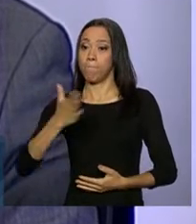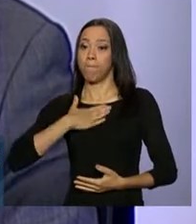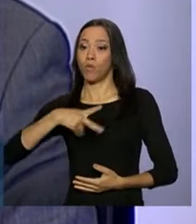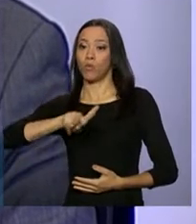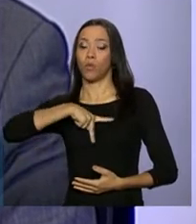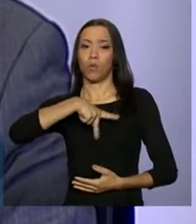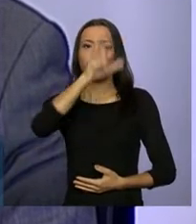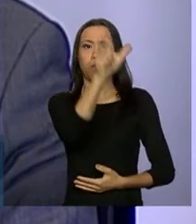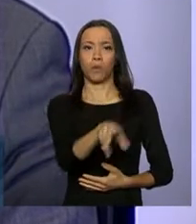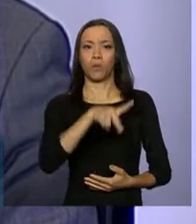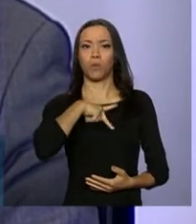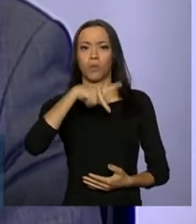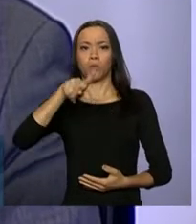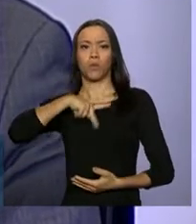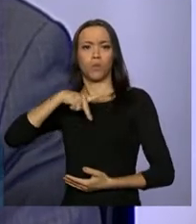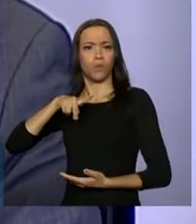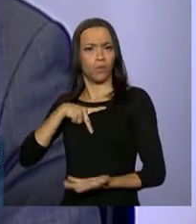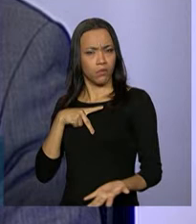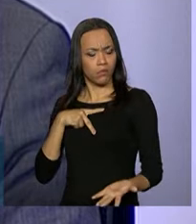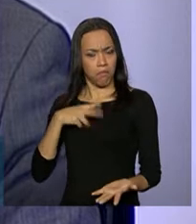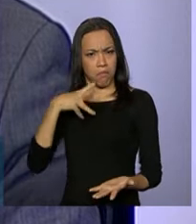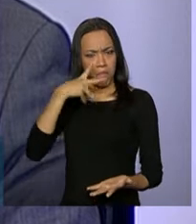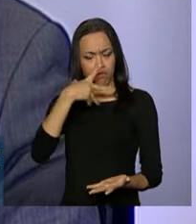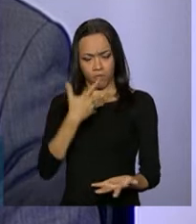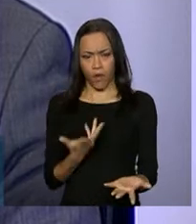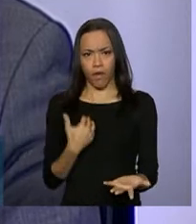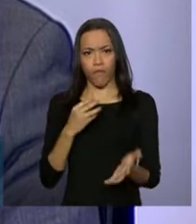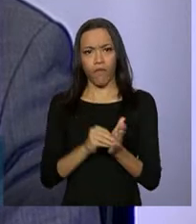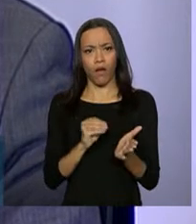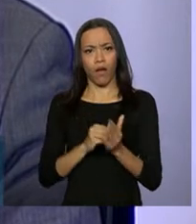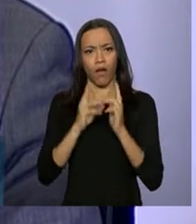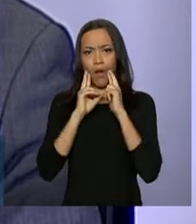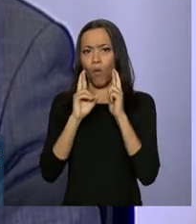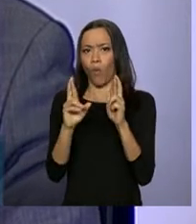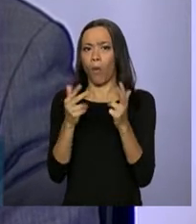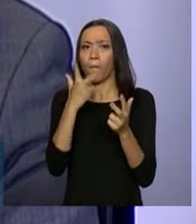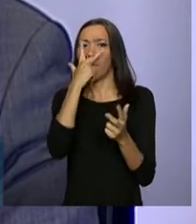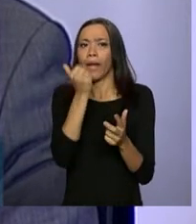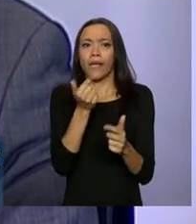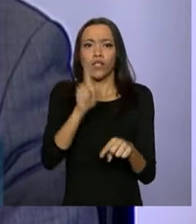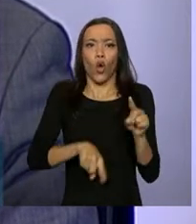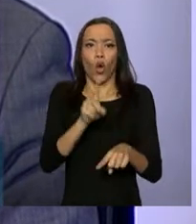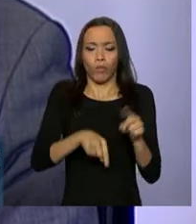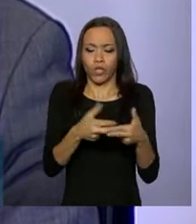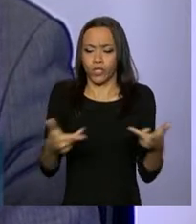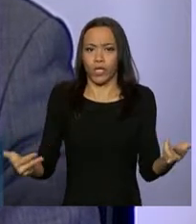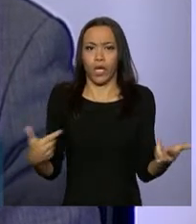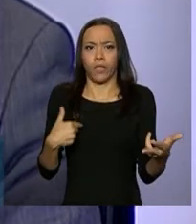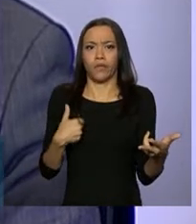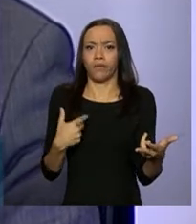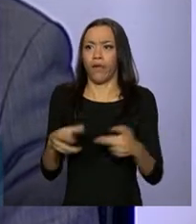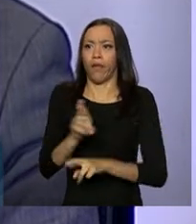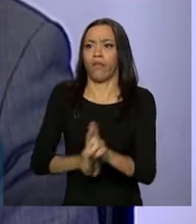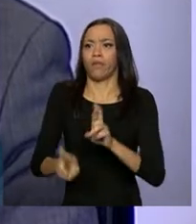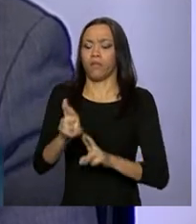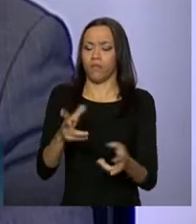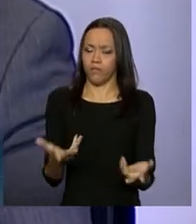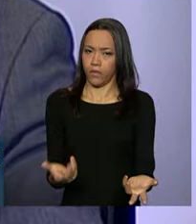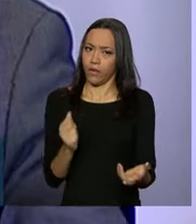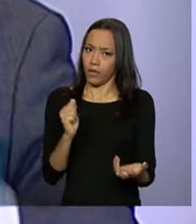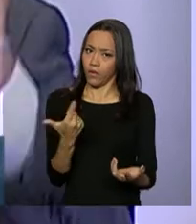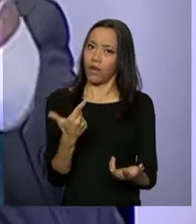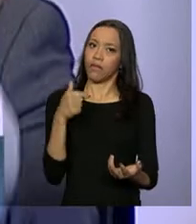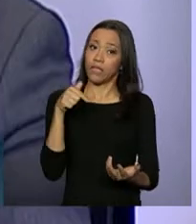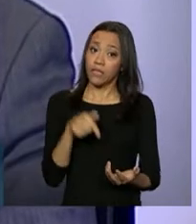empresas e propriedades, tratando esses trabalhadores como coisas, objetos descartáveis, é claro que